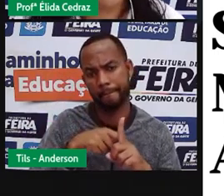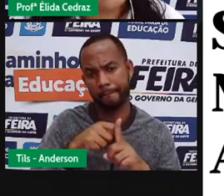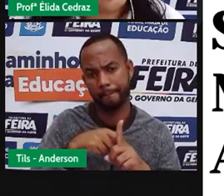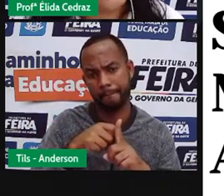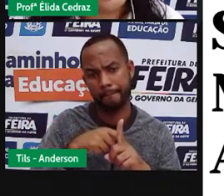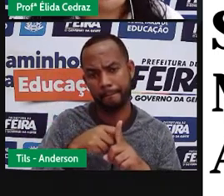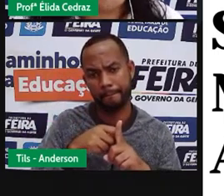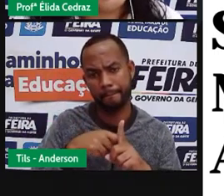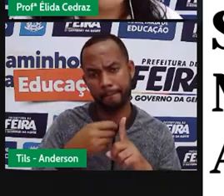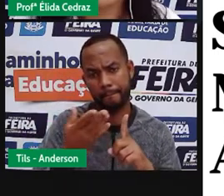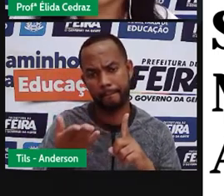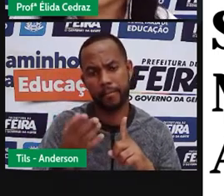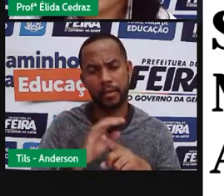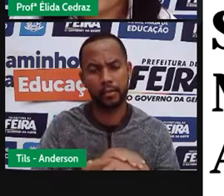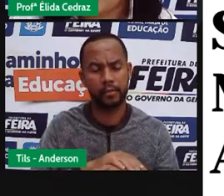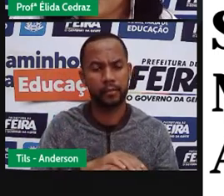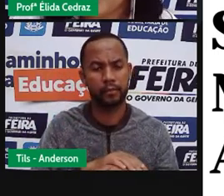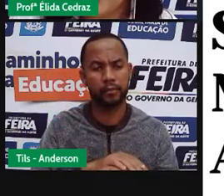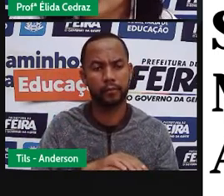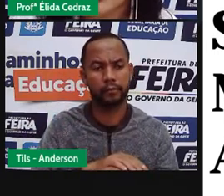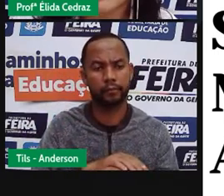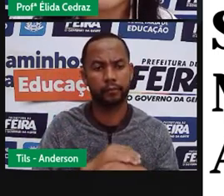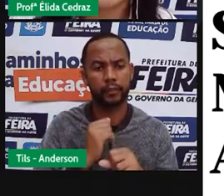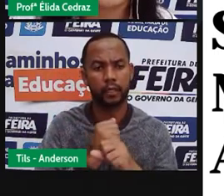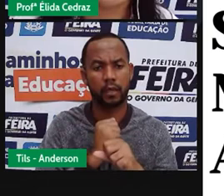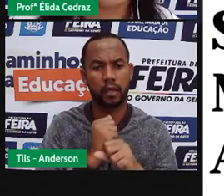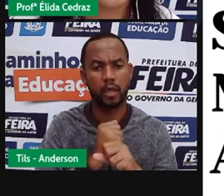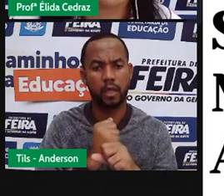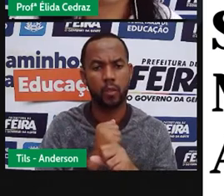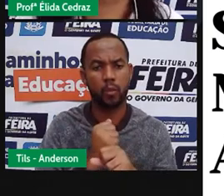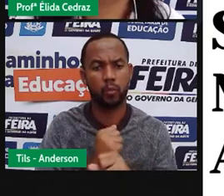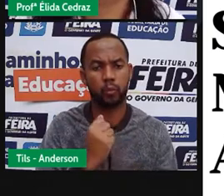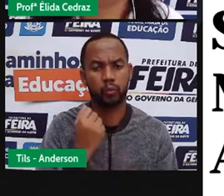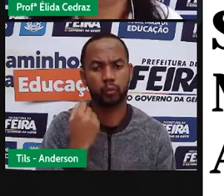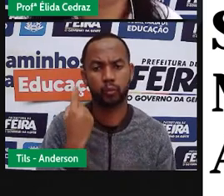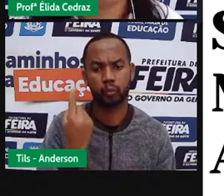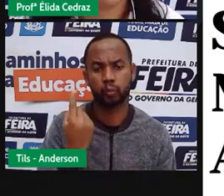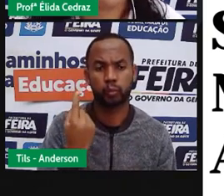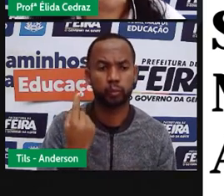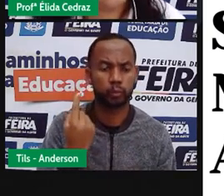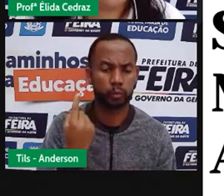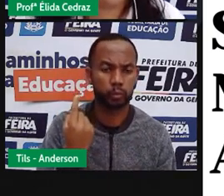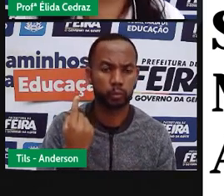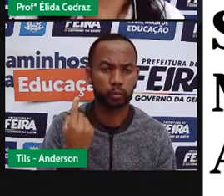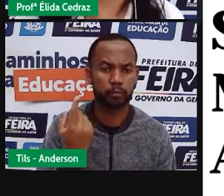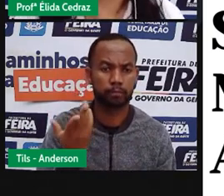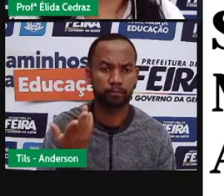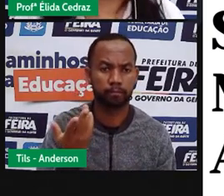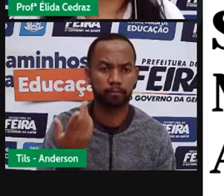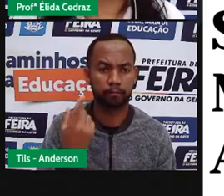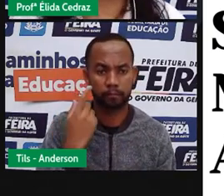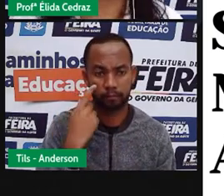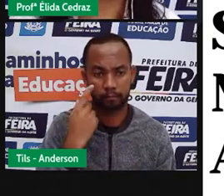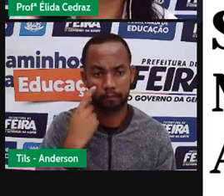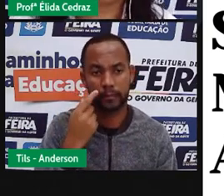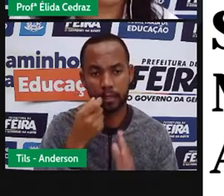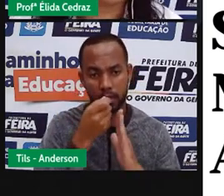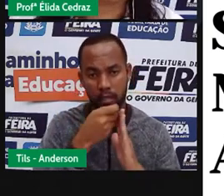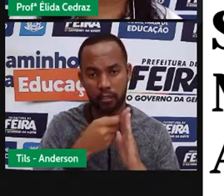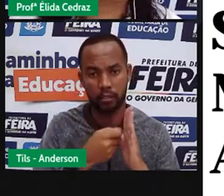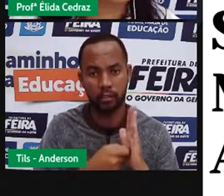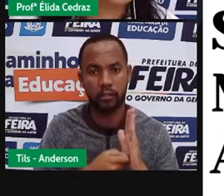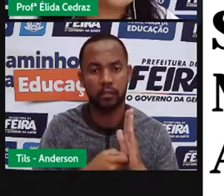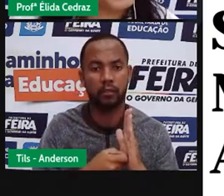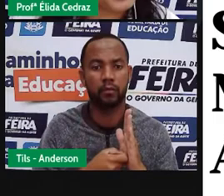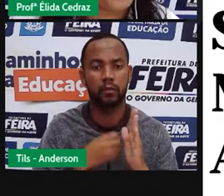a cada mês. Anualmente aquilo que acontece a cada ano. Então há